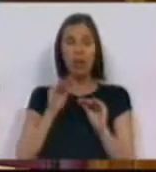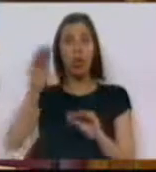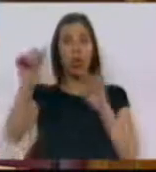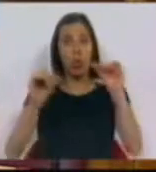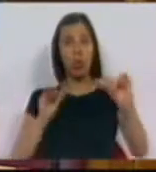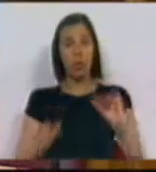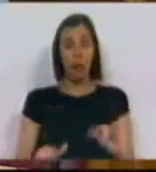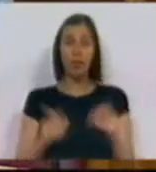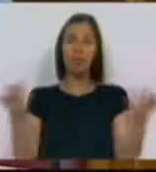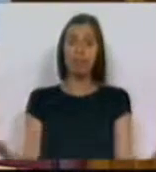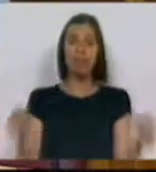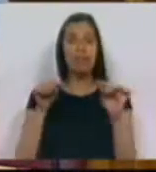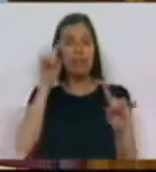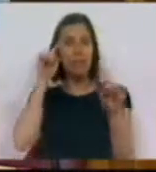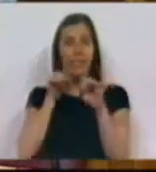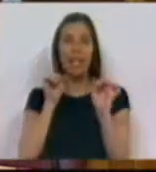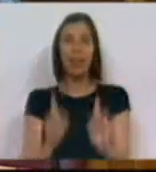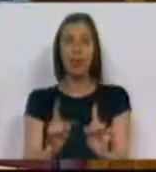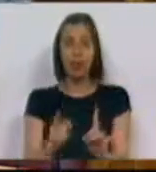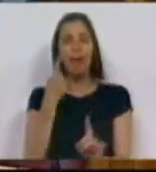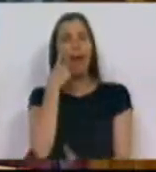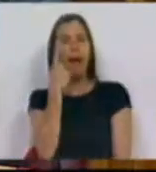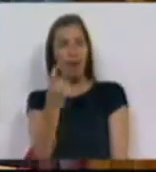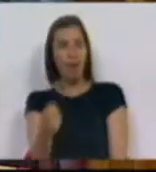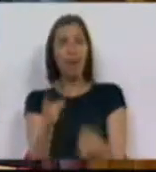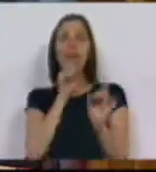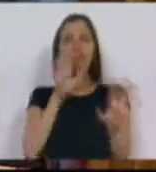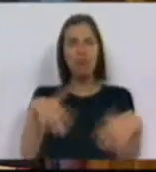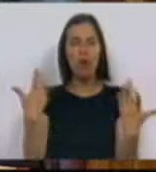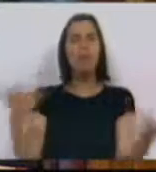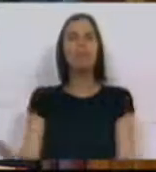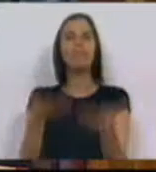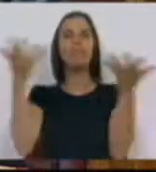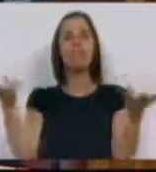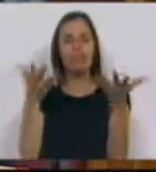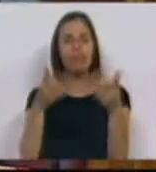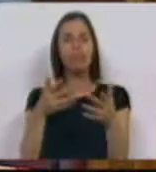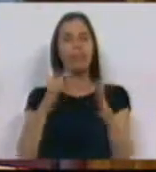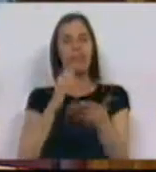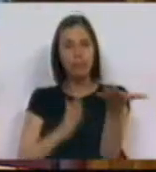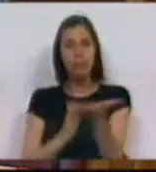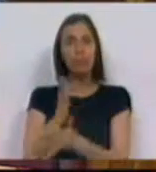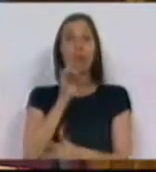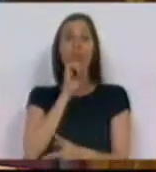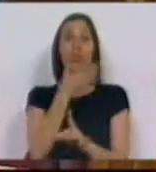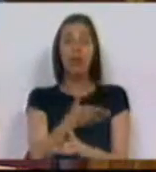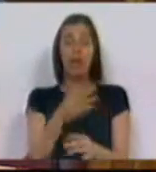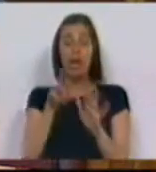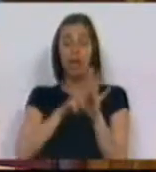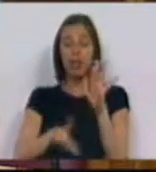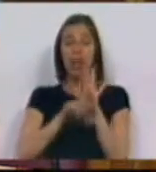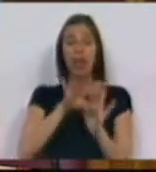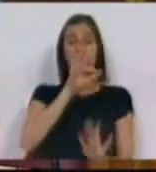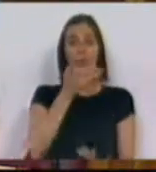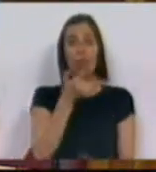locais. É por isso, neste sentido, e reconhecendo que é possível otimizar e alavancar o potencial do regime da Lei